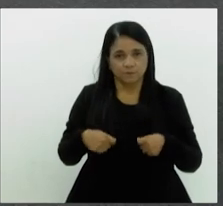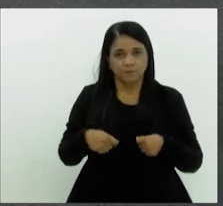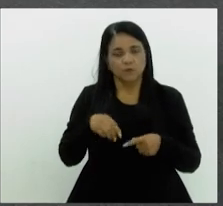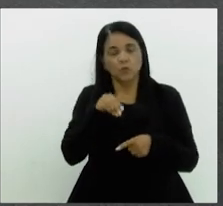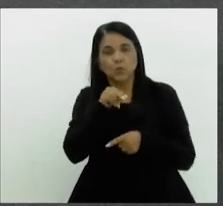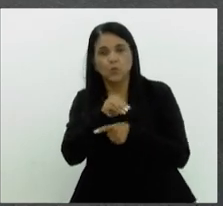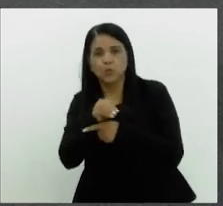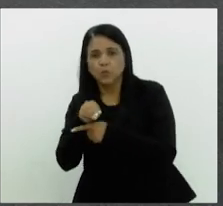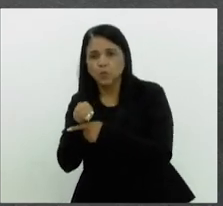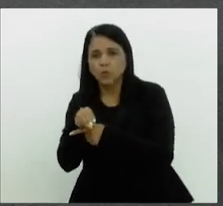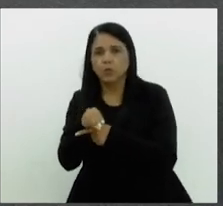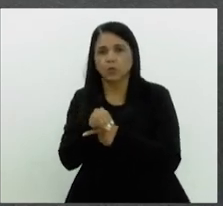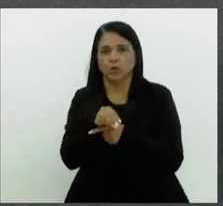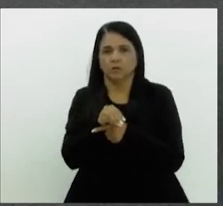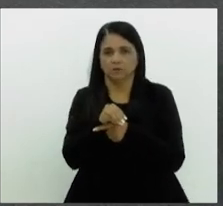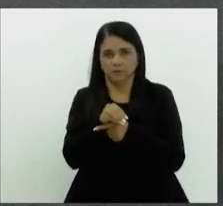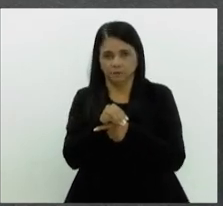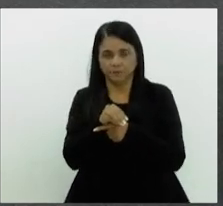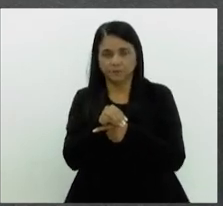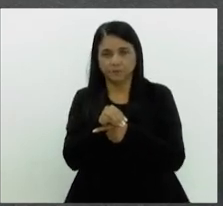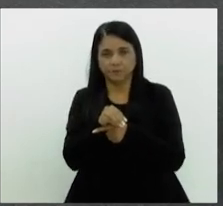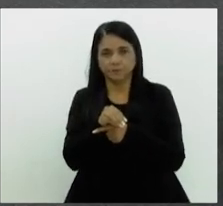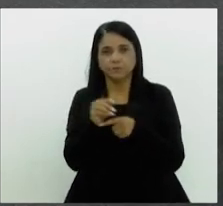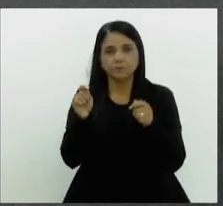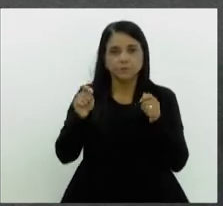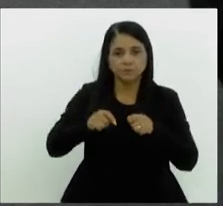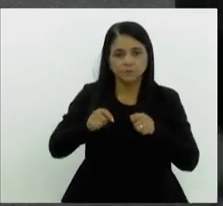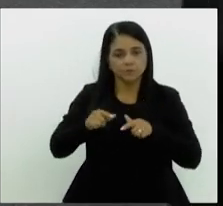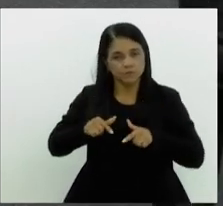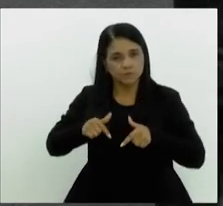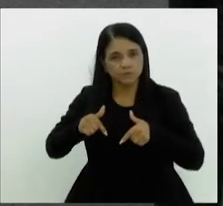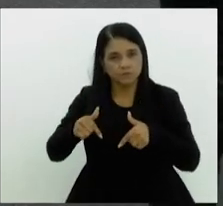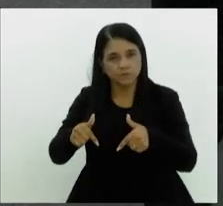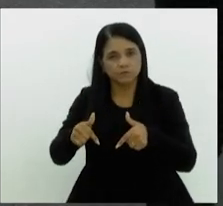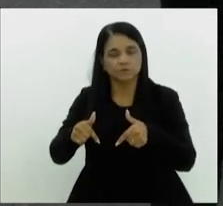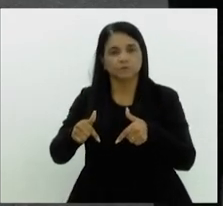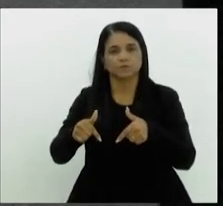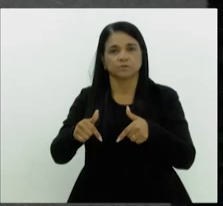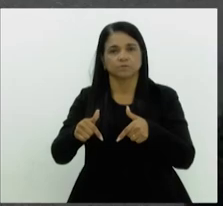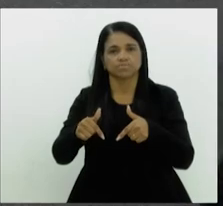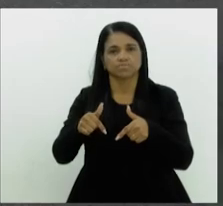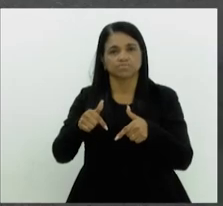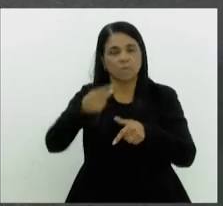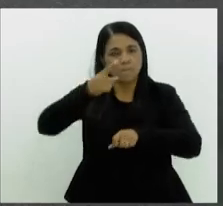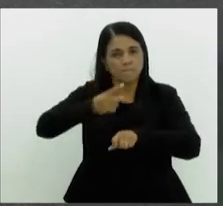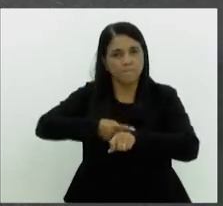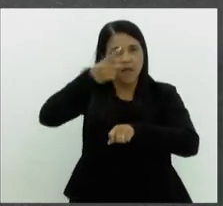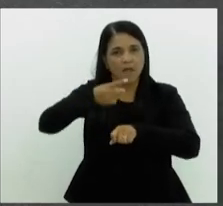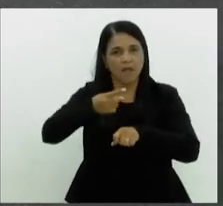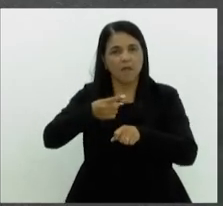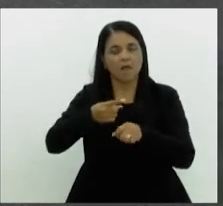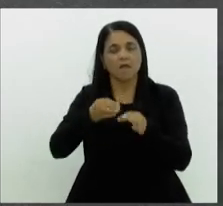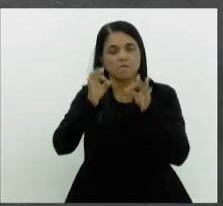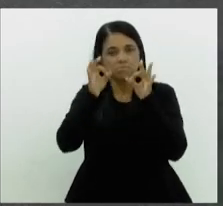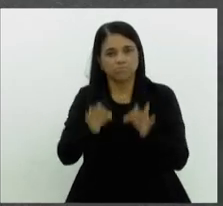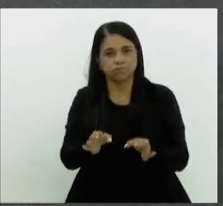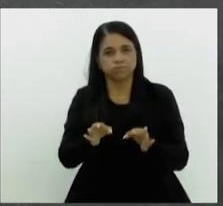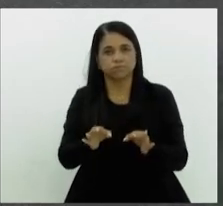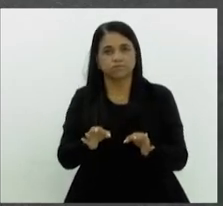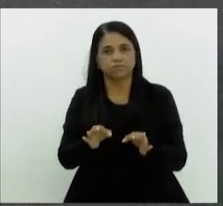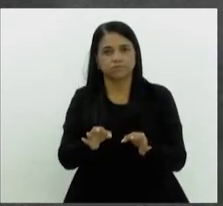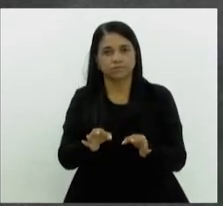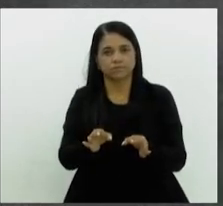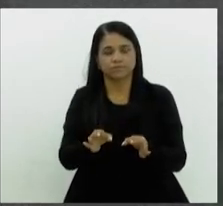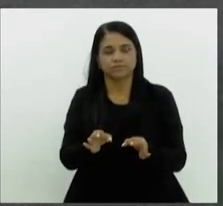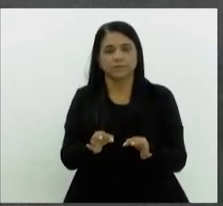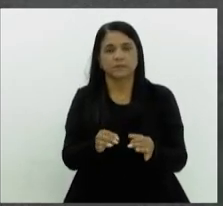cuidado especial e possa agir de forma precisa, de forma pontual, para que